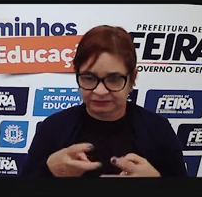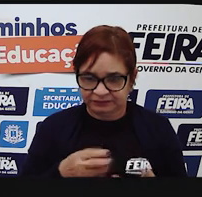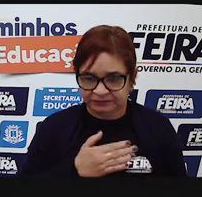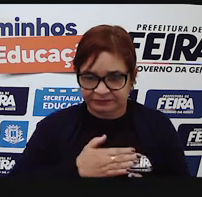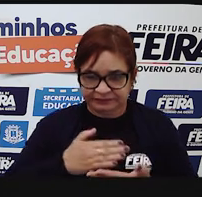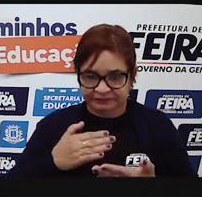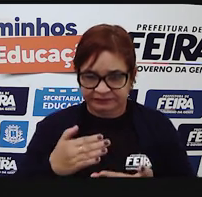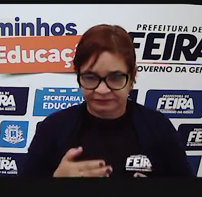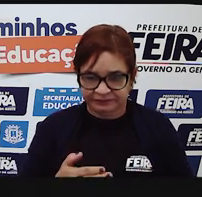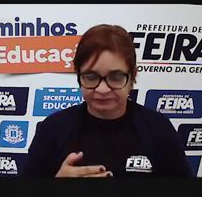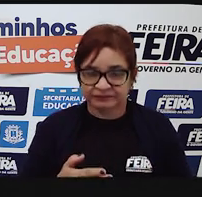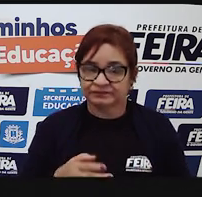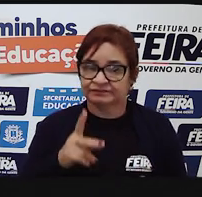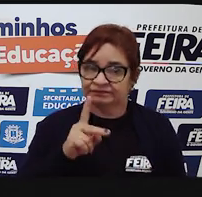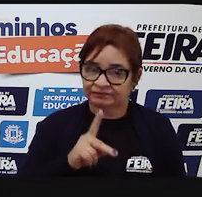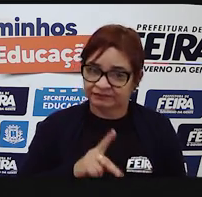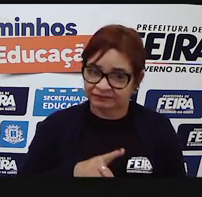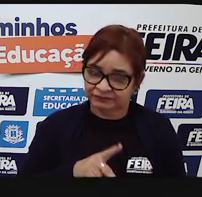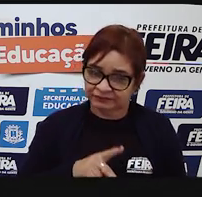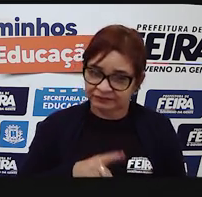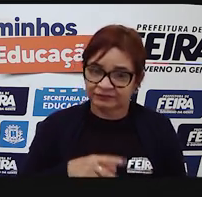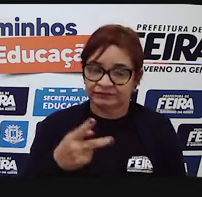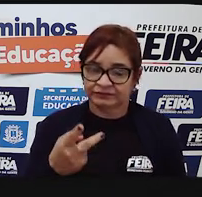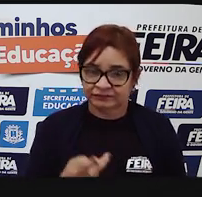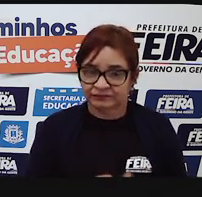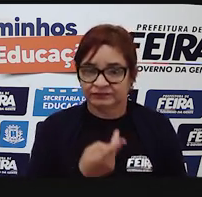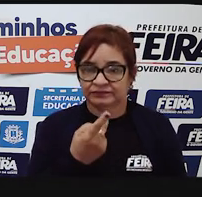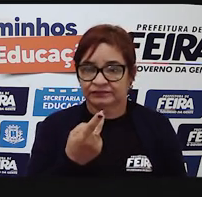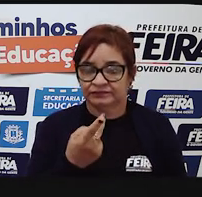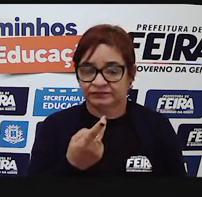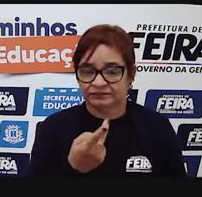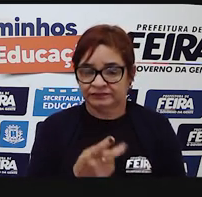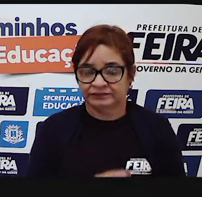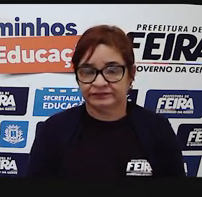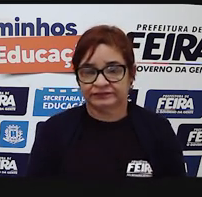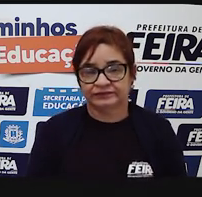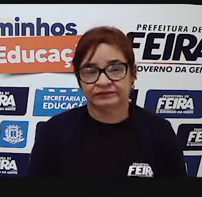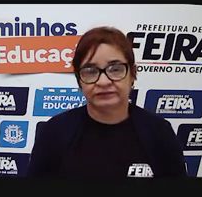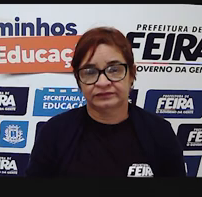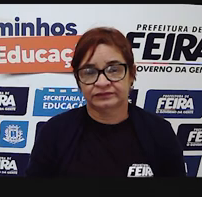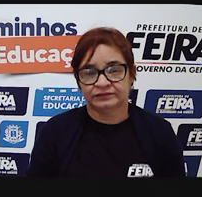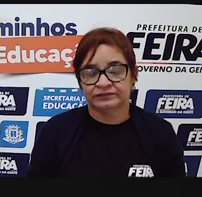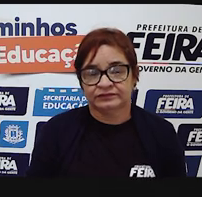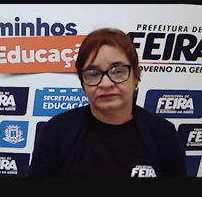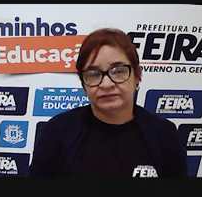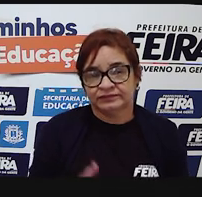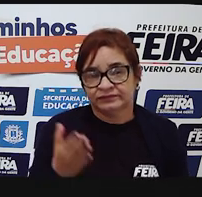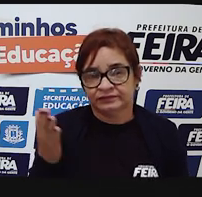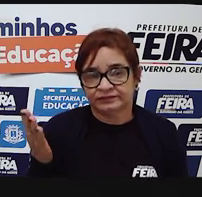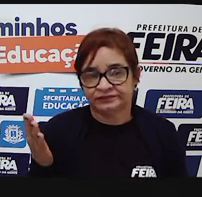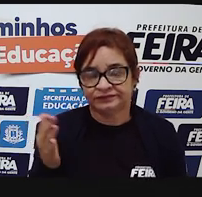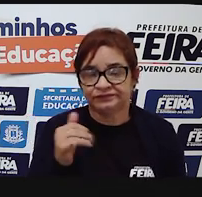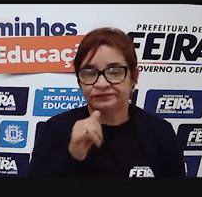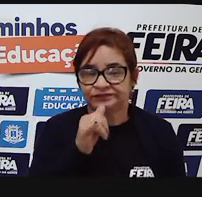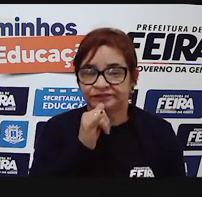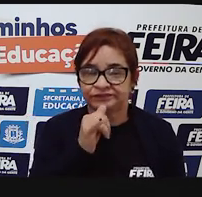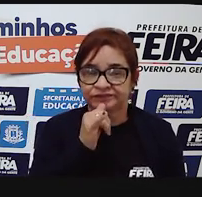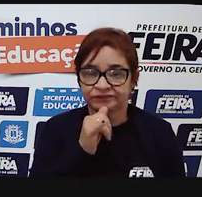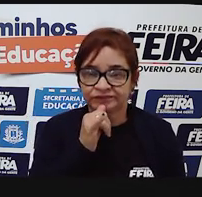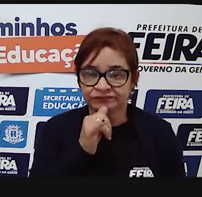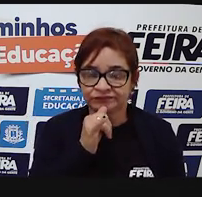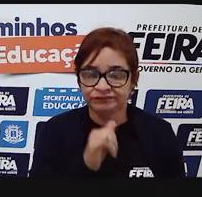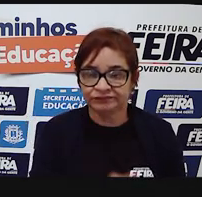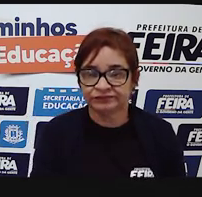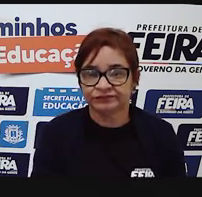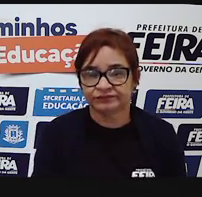A partir de um fato que aconteceu na vida, um fato cotidiano. Outro exemplo, como eu já disse